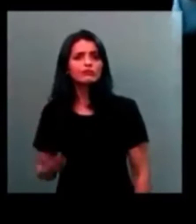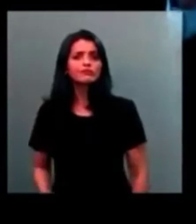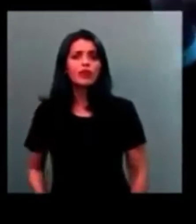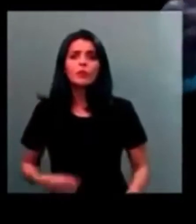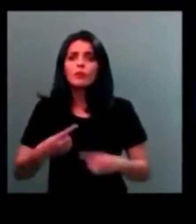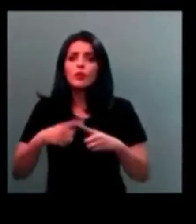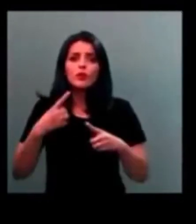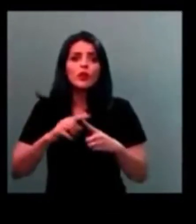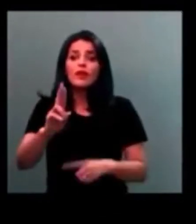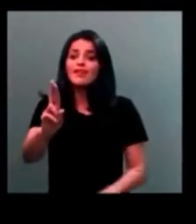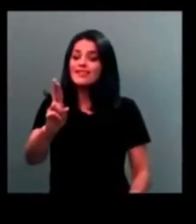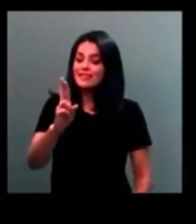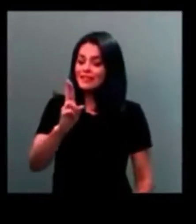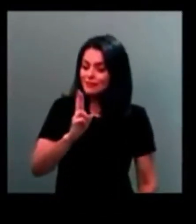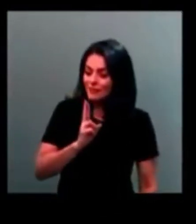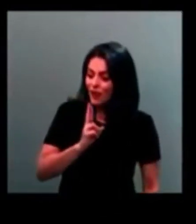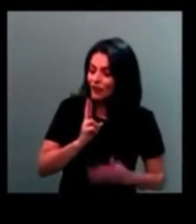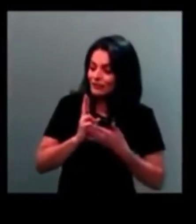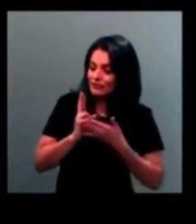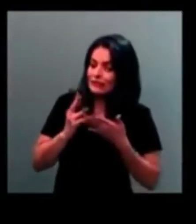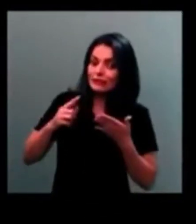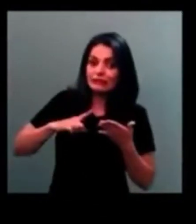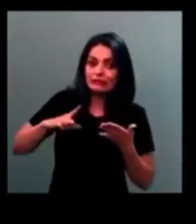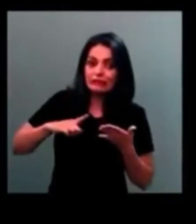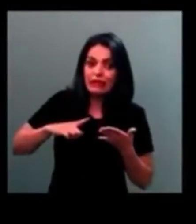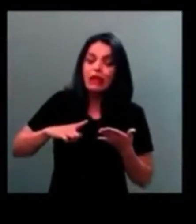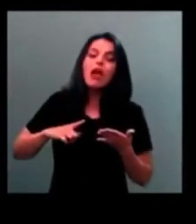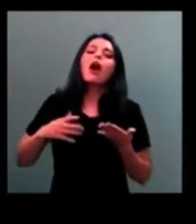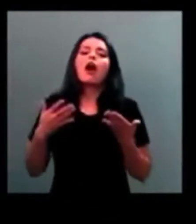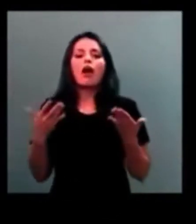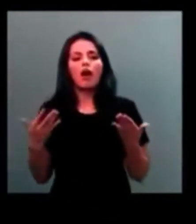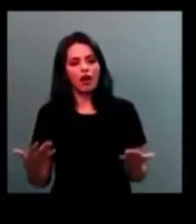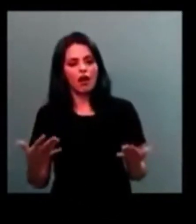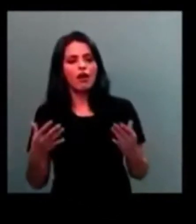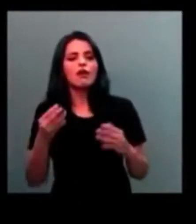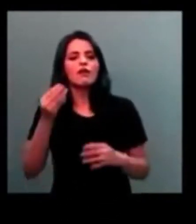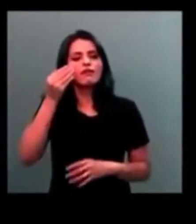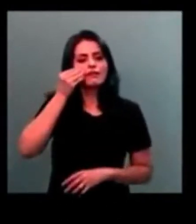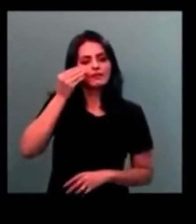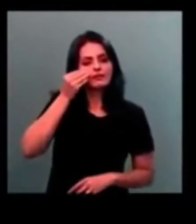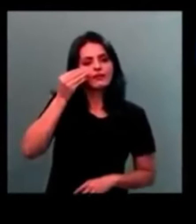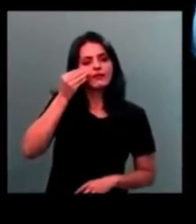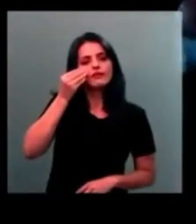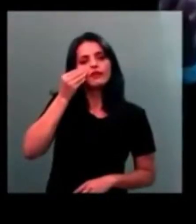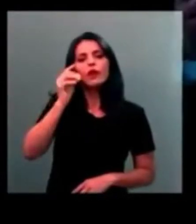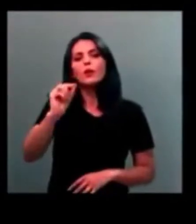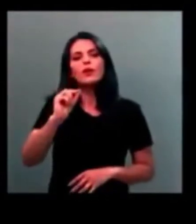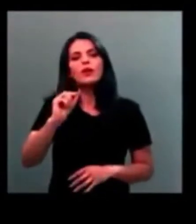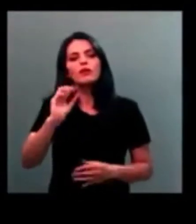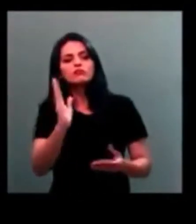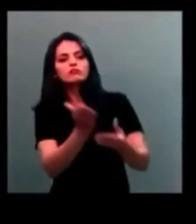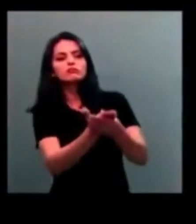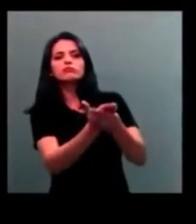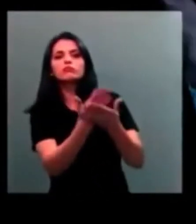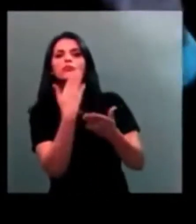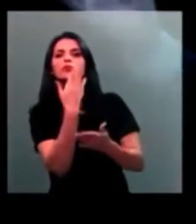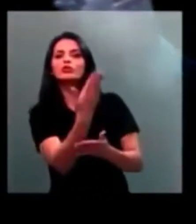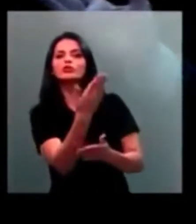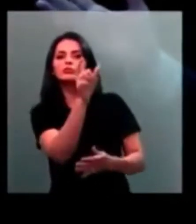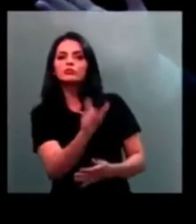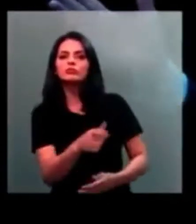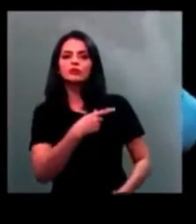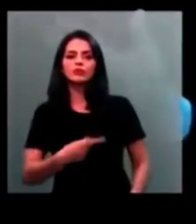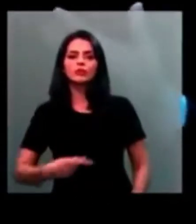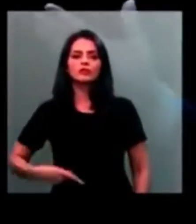porque desta resposta eu poderei intentar um recurso à vossa excelência. Sem a